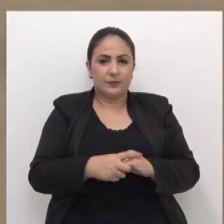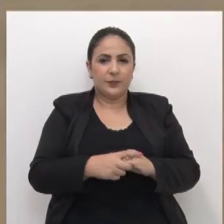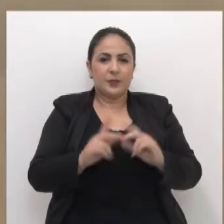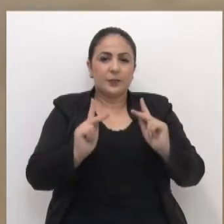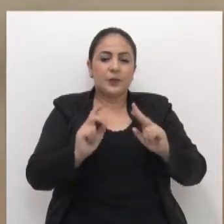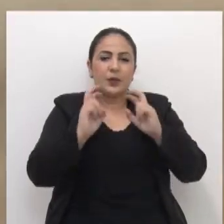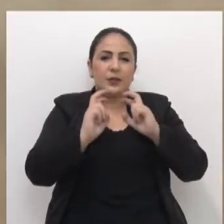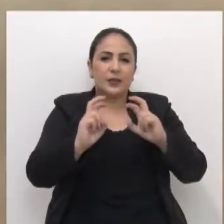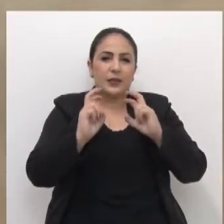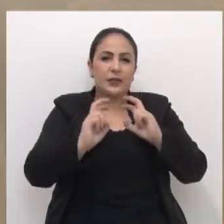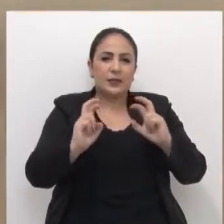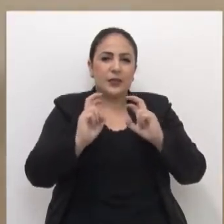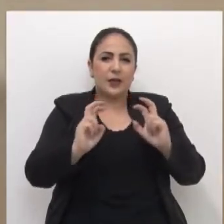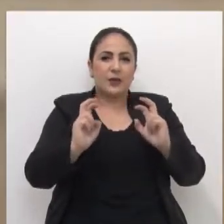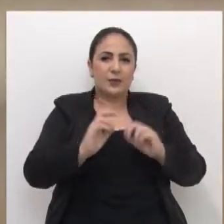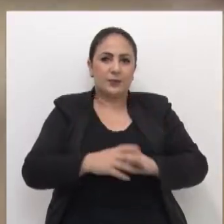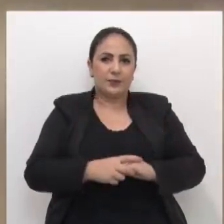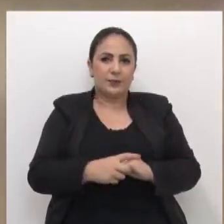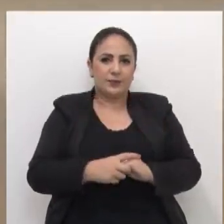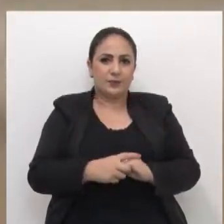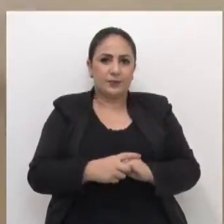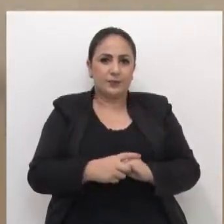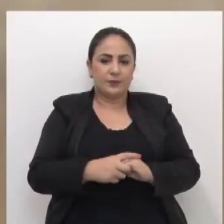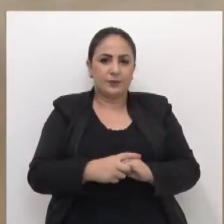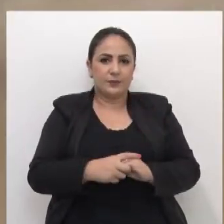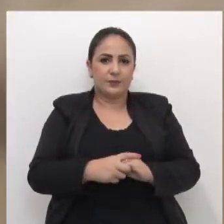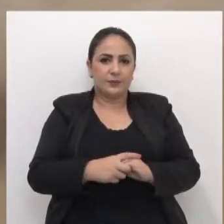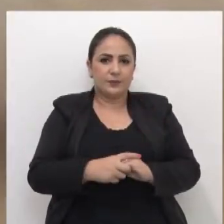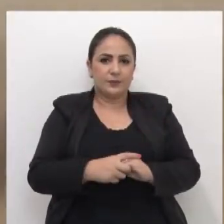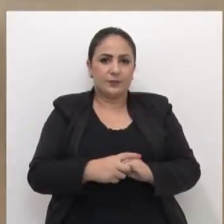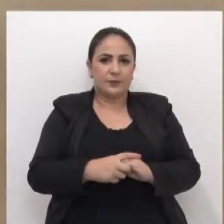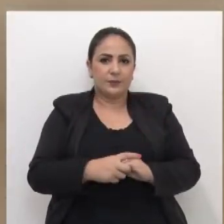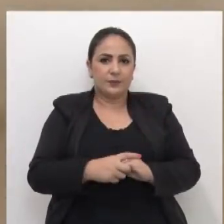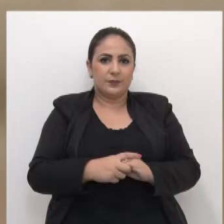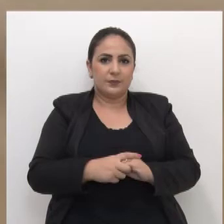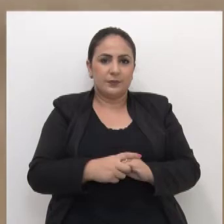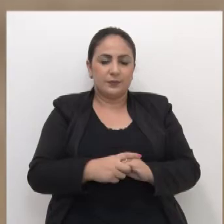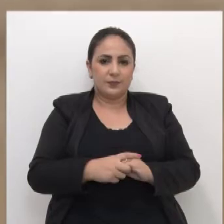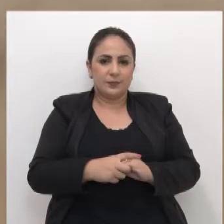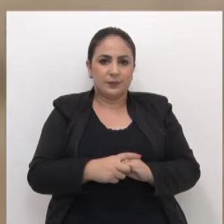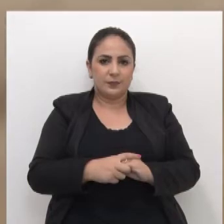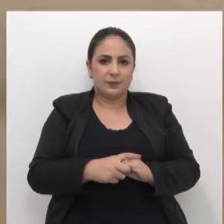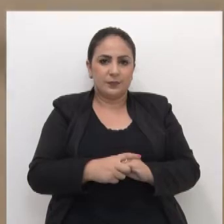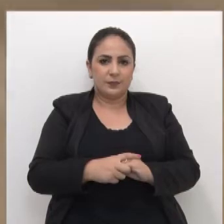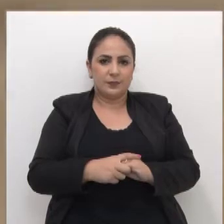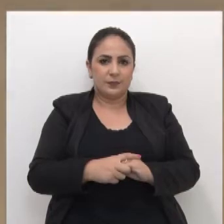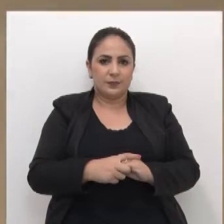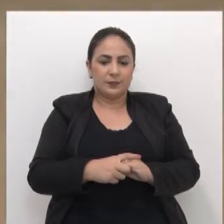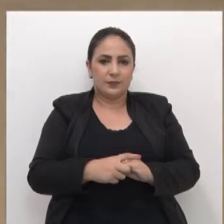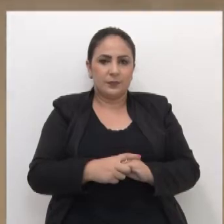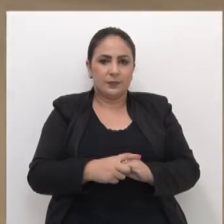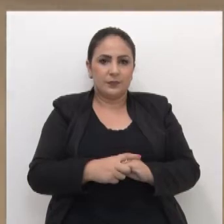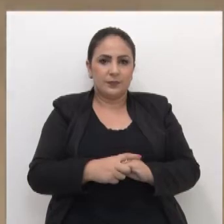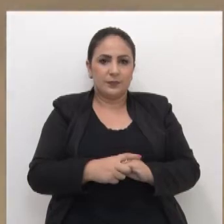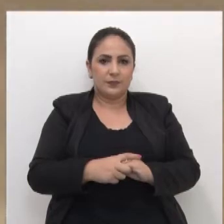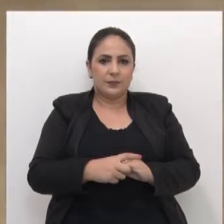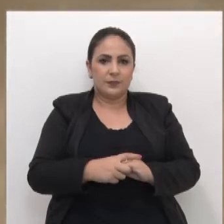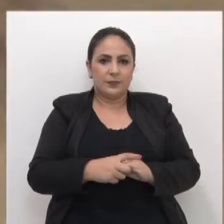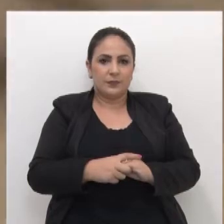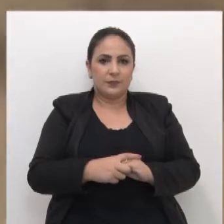mais É mais plano! Deixa eu! Assim! É mais um plano!